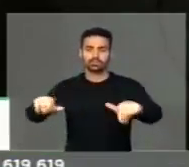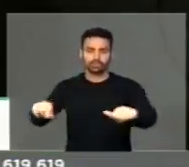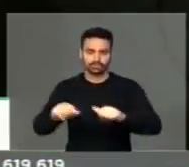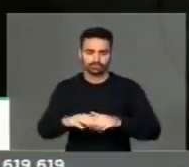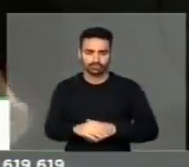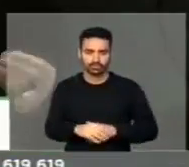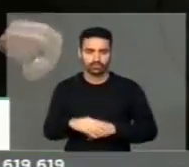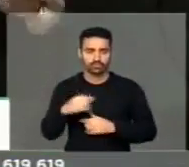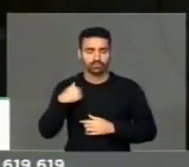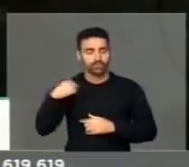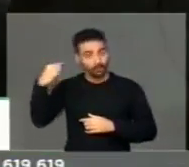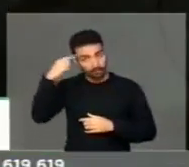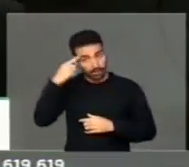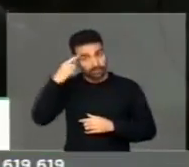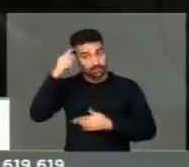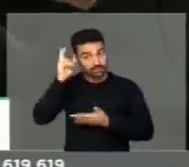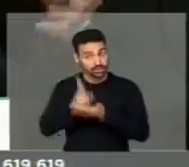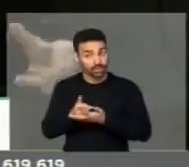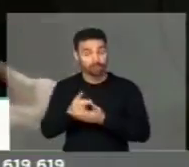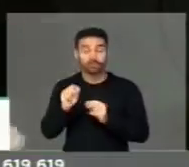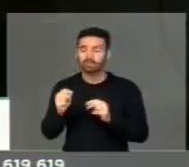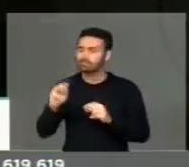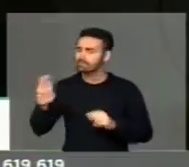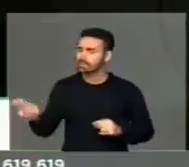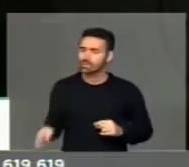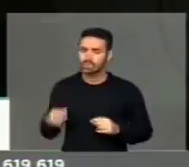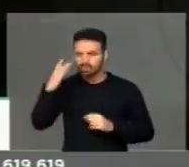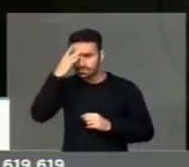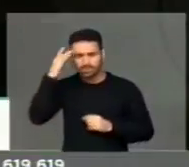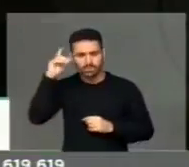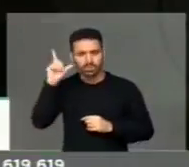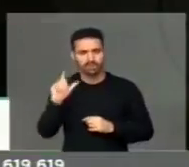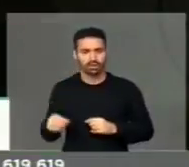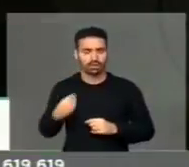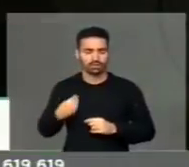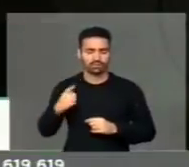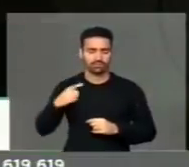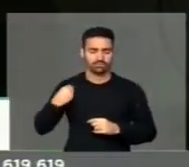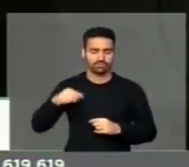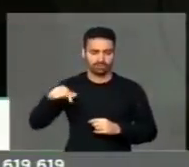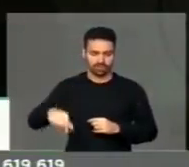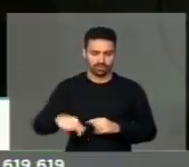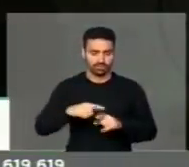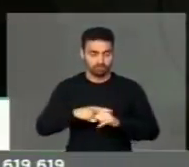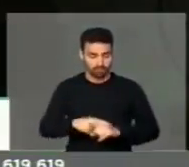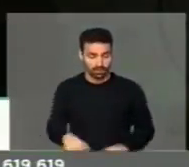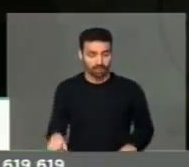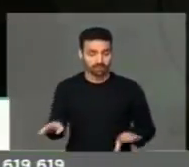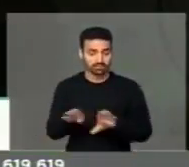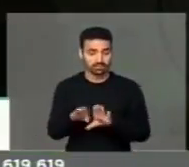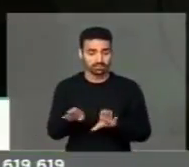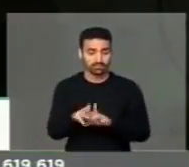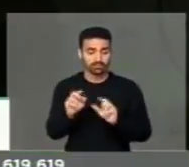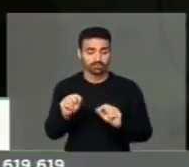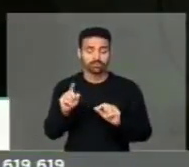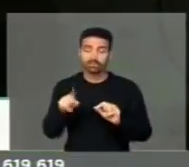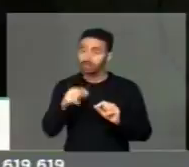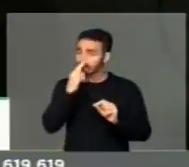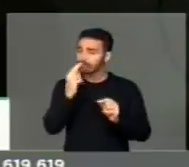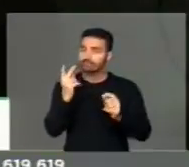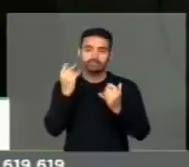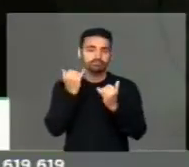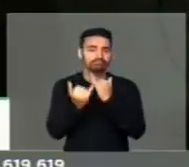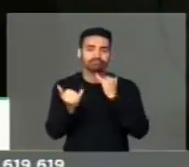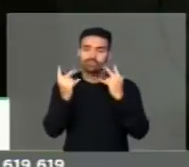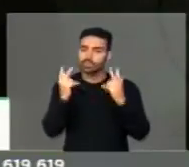pensando sempre nos tantos milhões de italianos que nós temos aqui, mas muito mais do que isso. Pensando nesse grande casamento que é Brasil